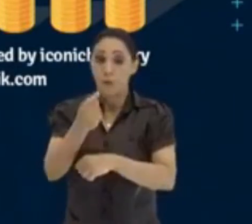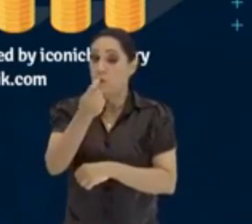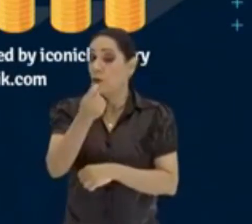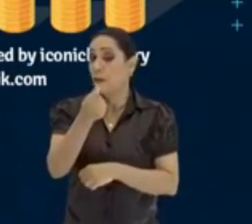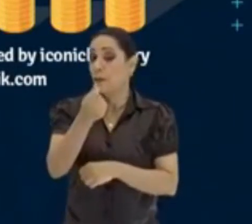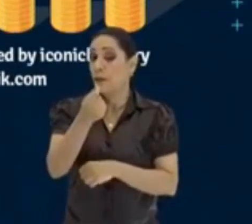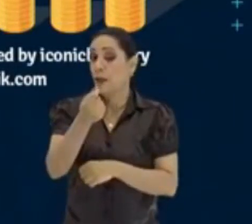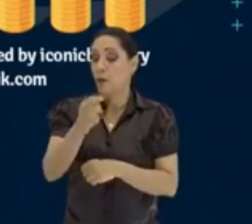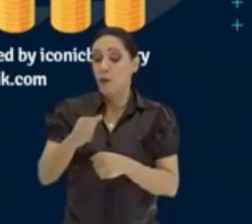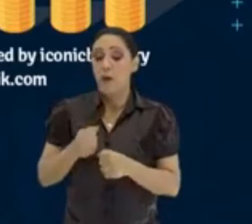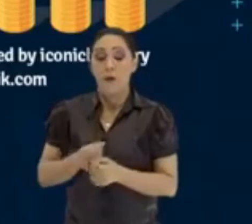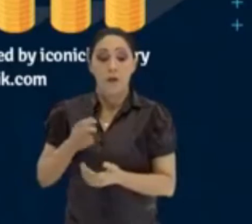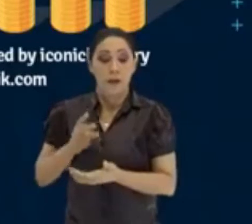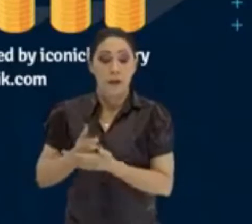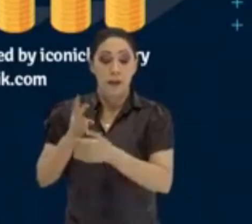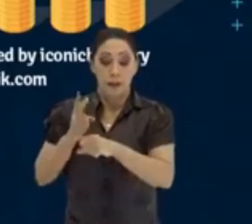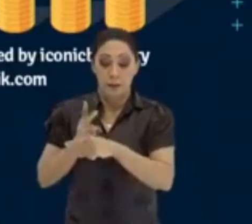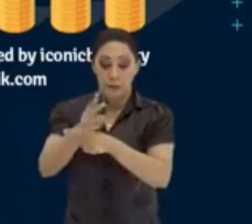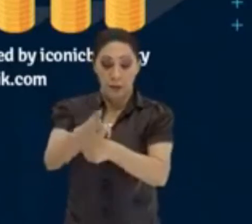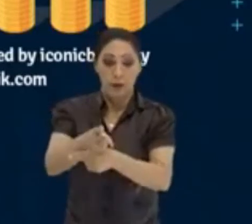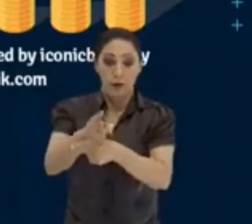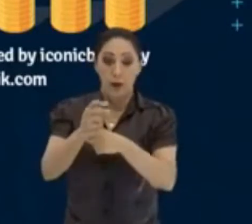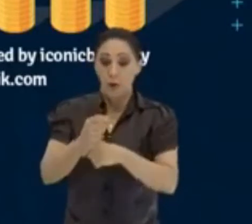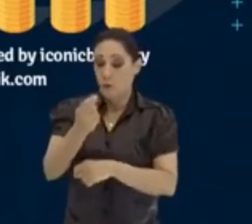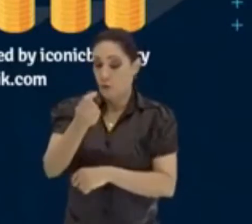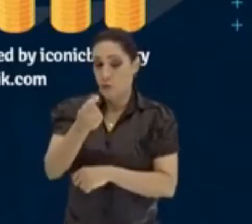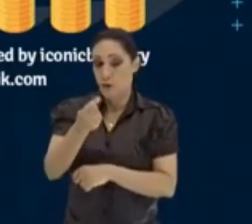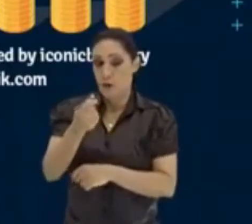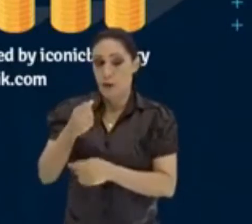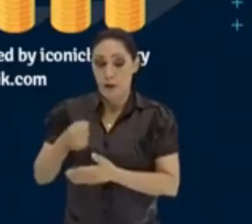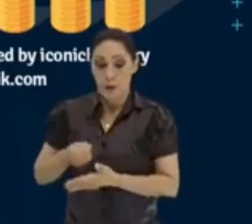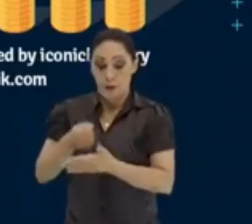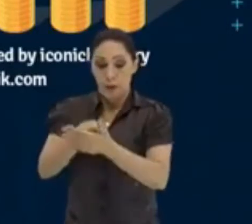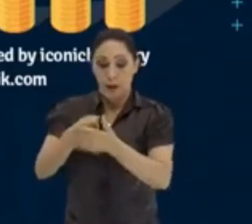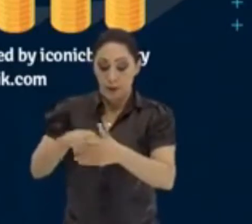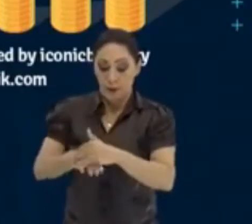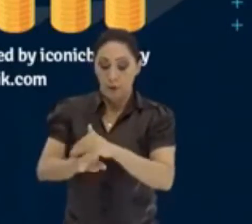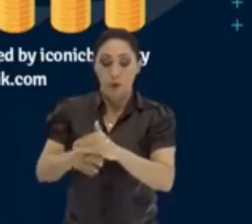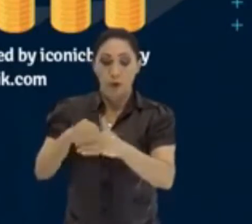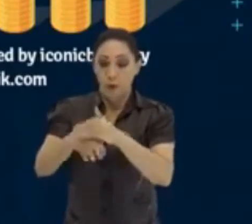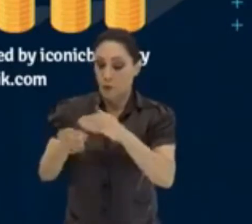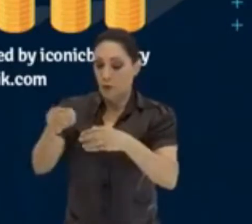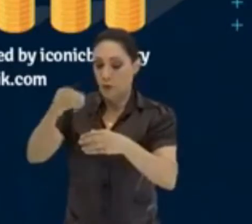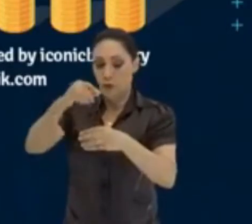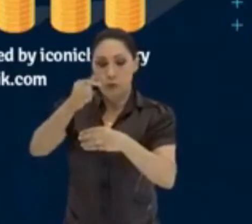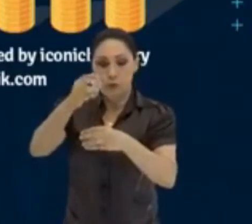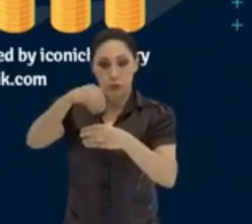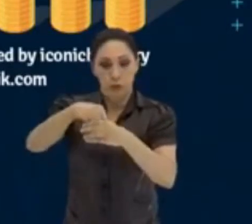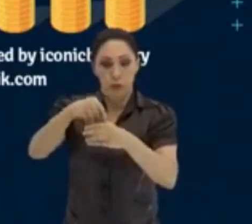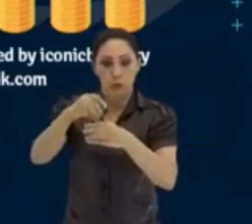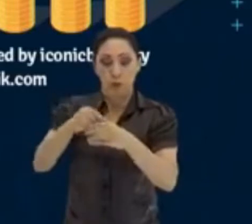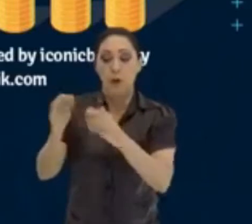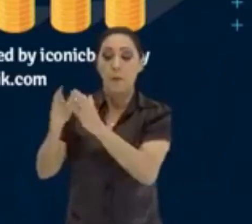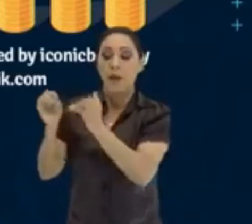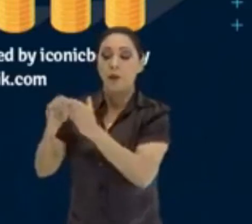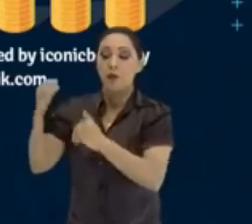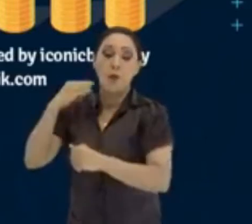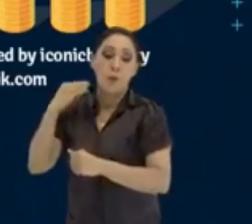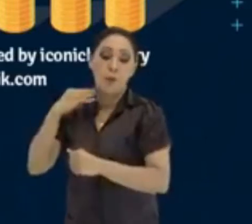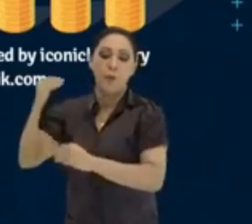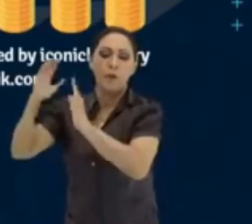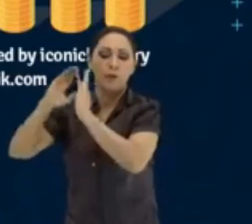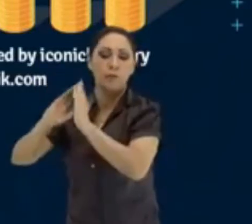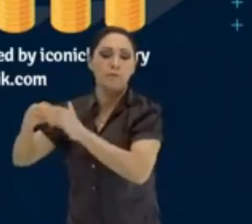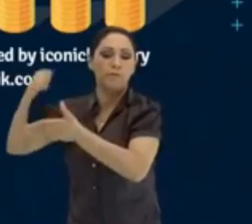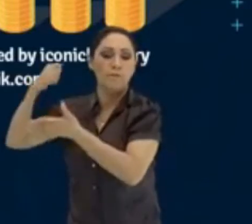Você emprestou o capital aí, um dinheiro, não é? Para financiar, quer dizer, para fazer alguma coisa, pediu para o banco. O banco vai te cobrar,